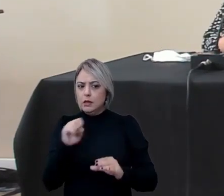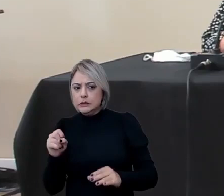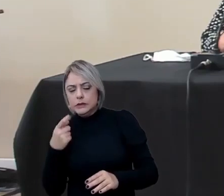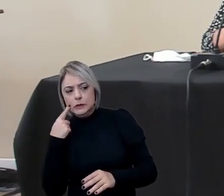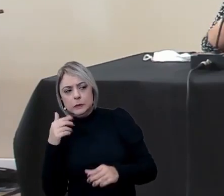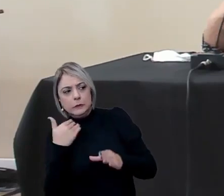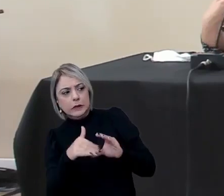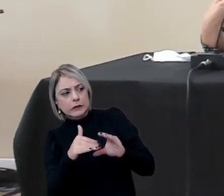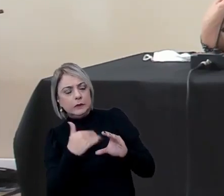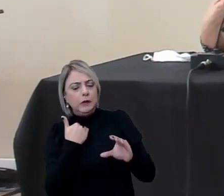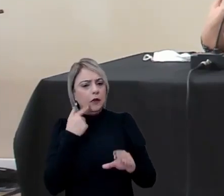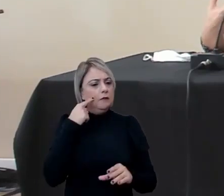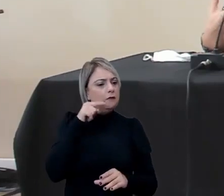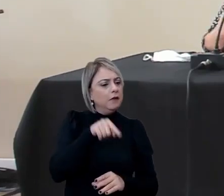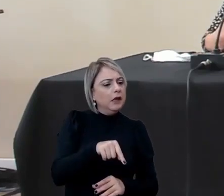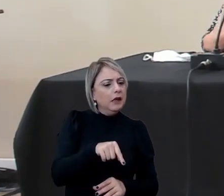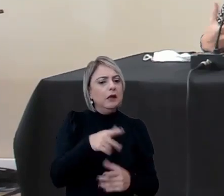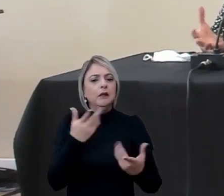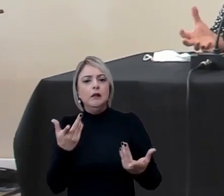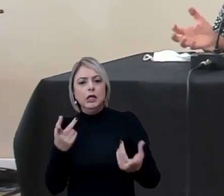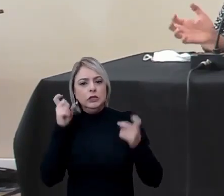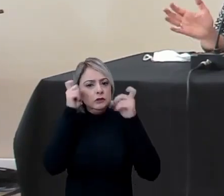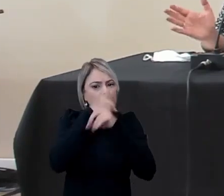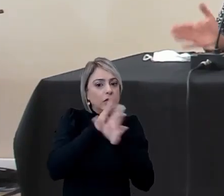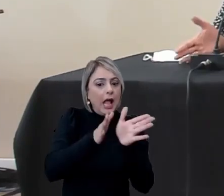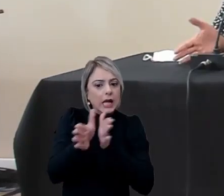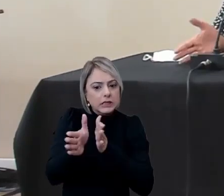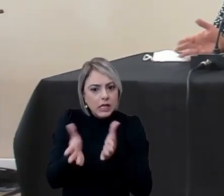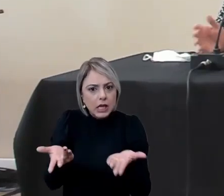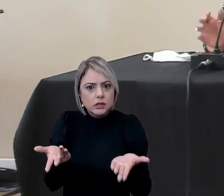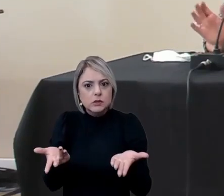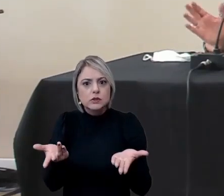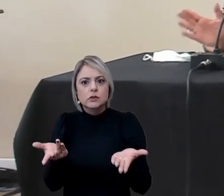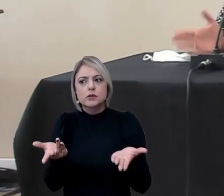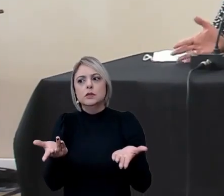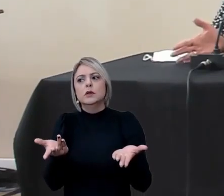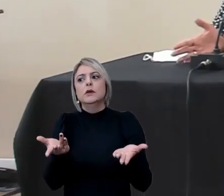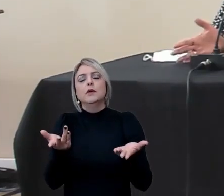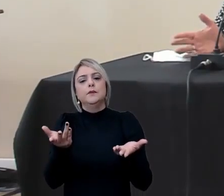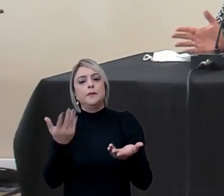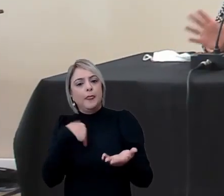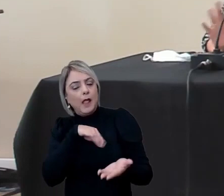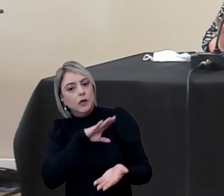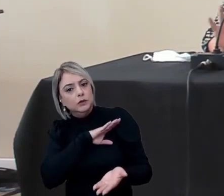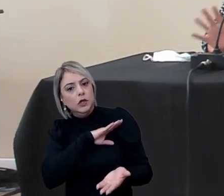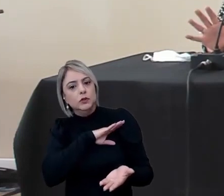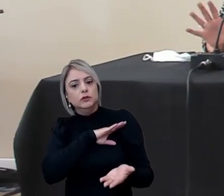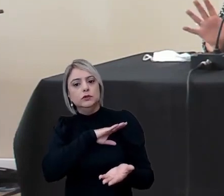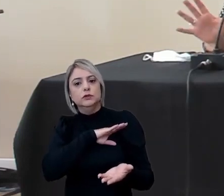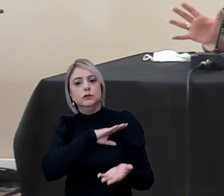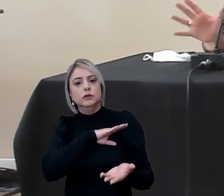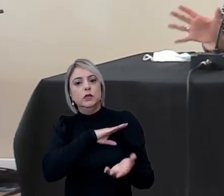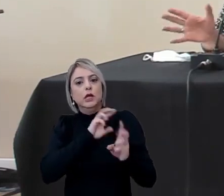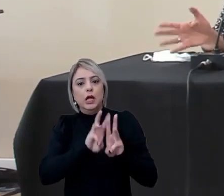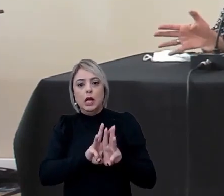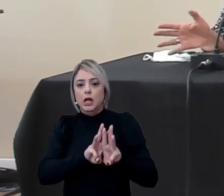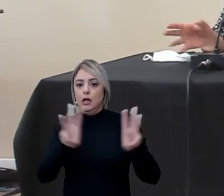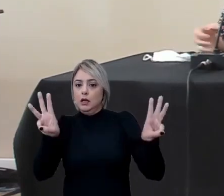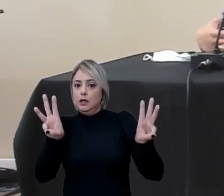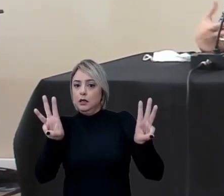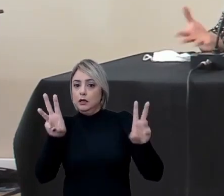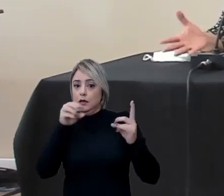TECAD ou se vocês estiverem com dificuldade de acesso também ao nosso ao nosso site